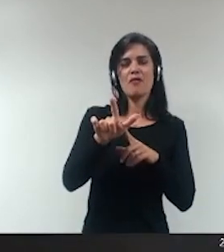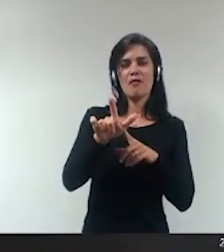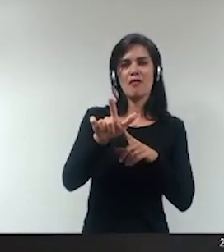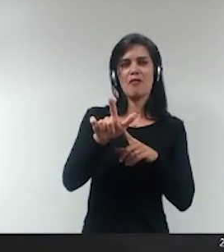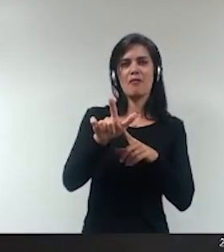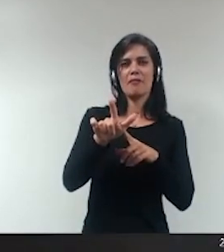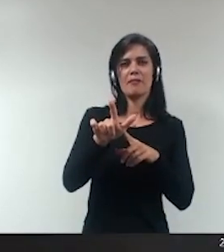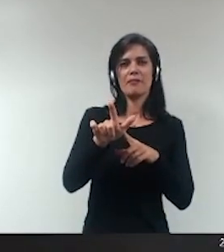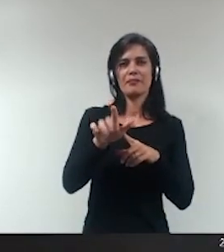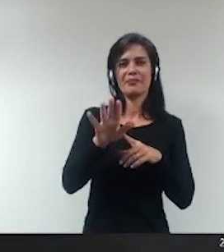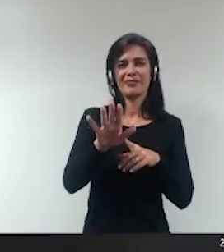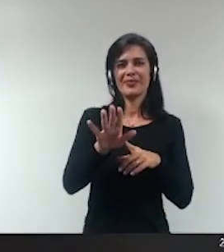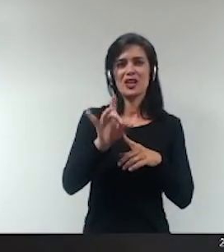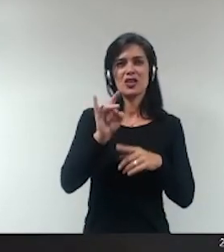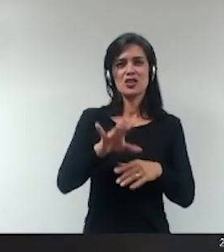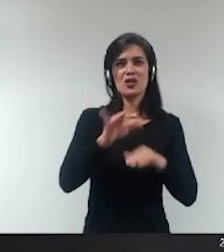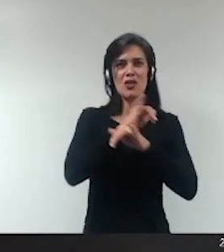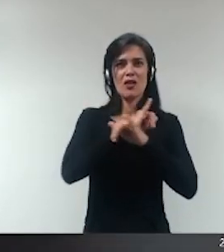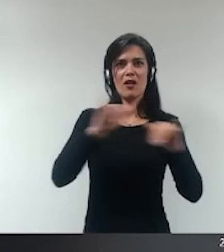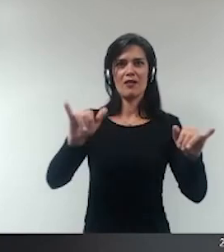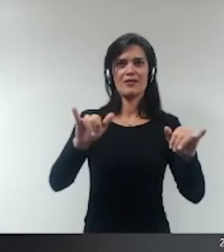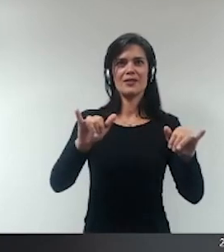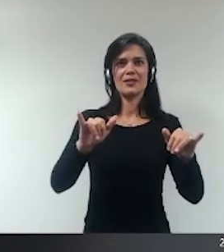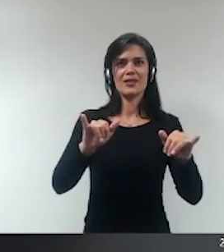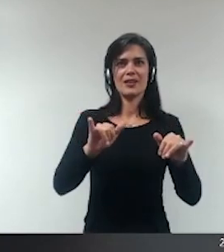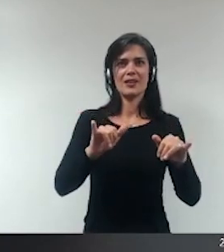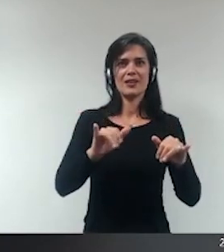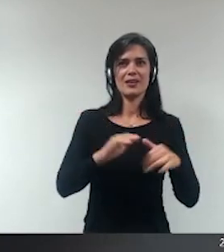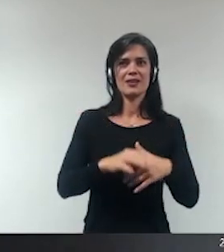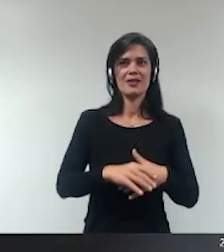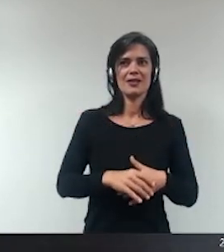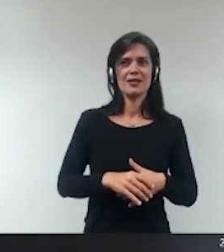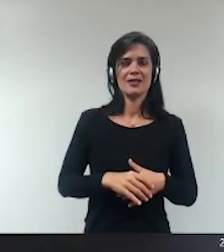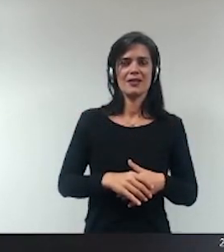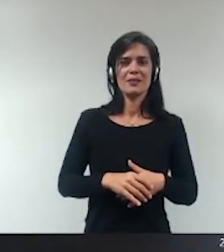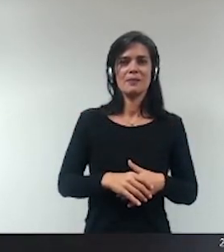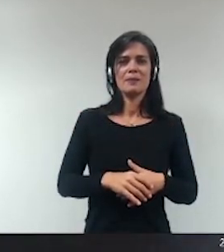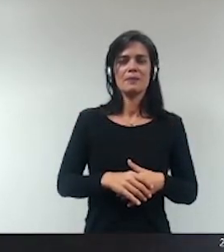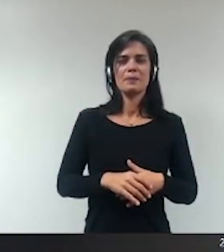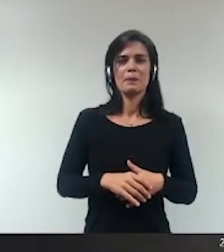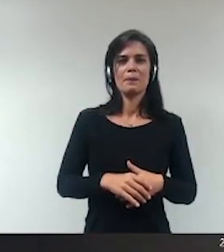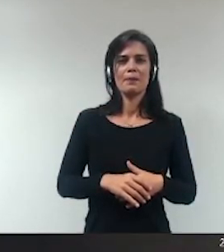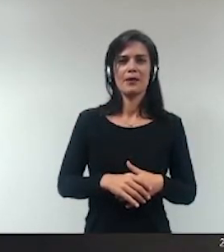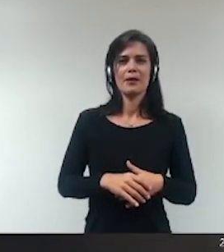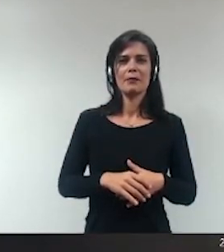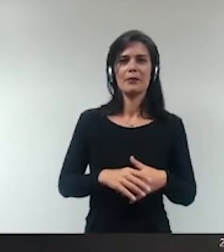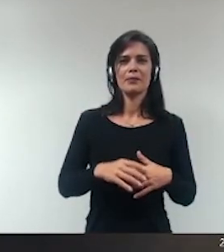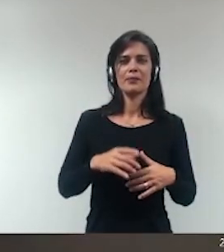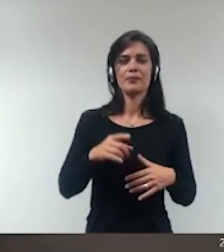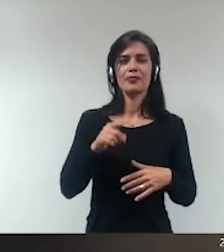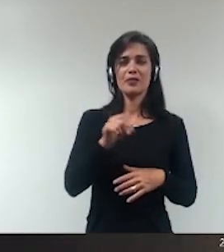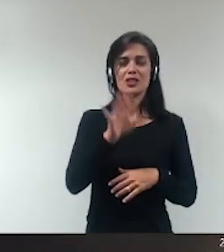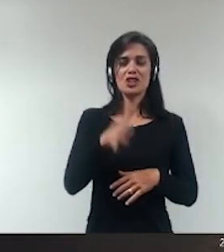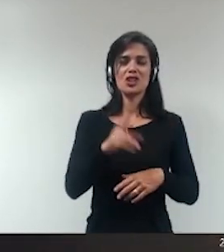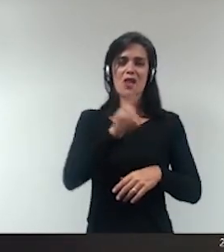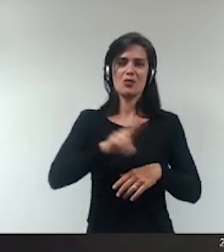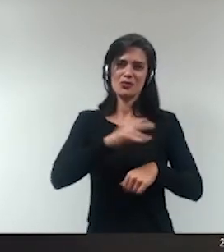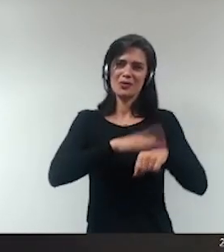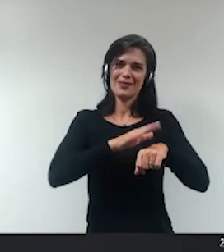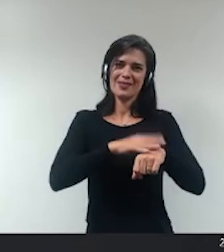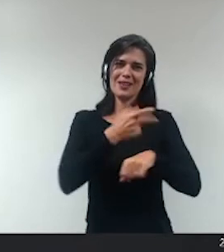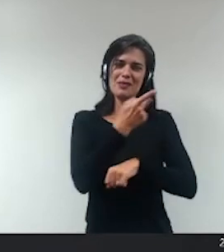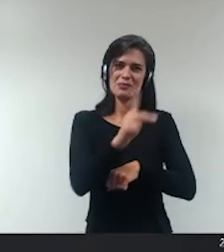vai cair aqui o nosso tempo só para o senhor concluir super bem o seu tempo aliás foi